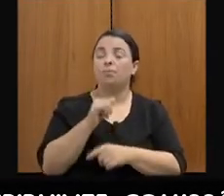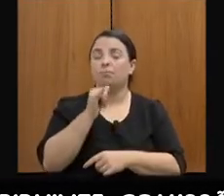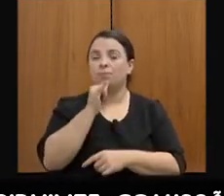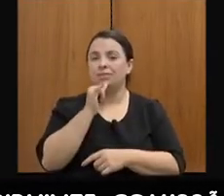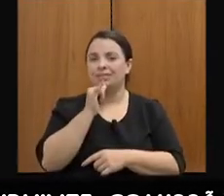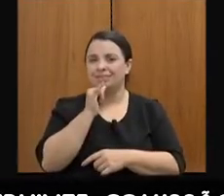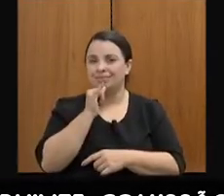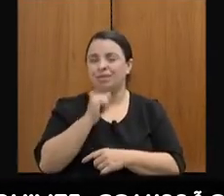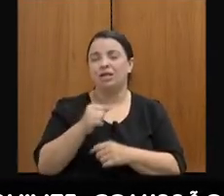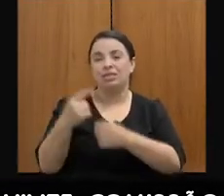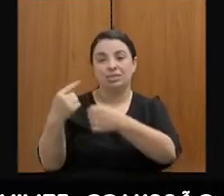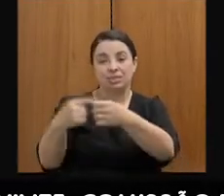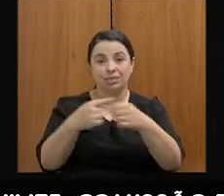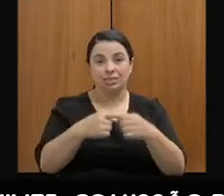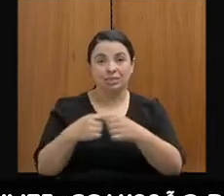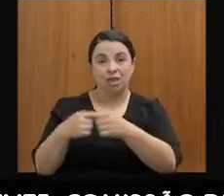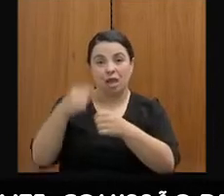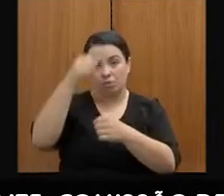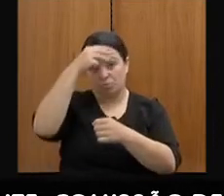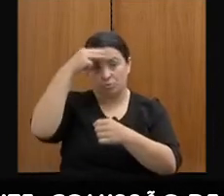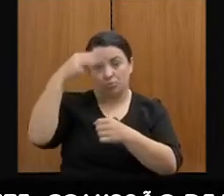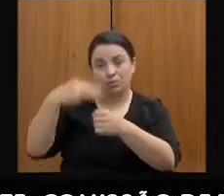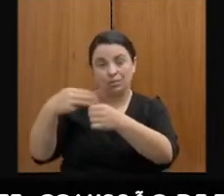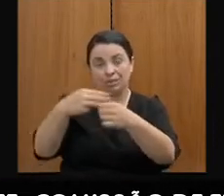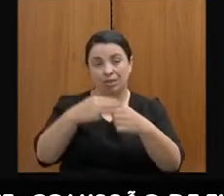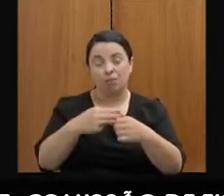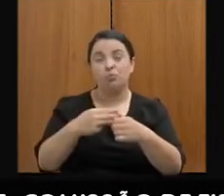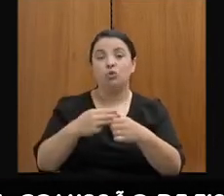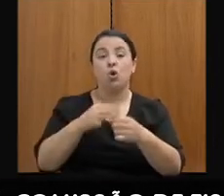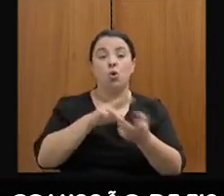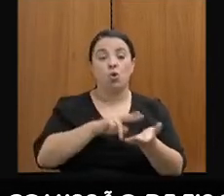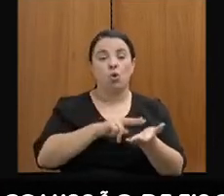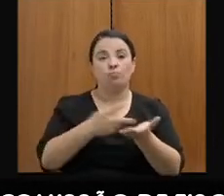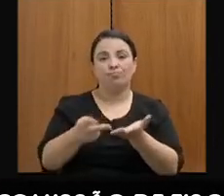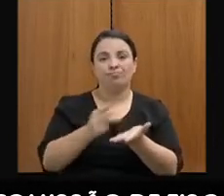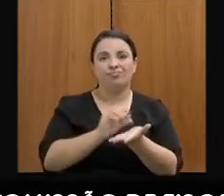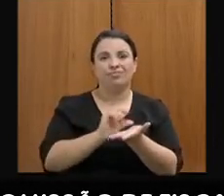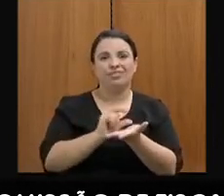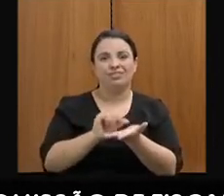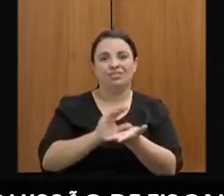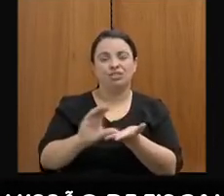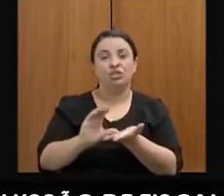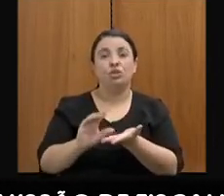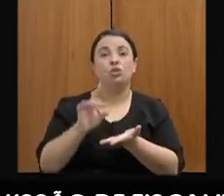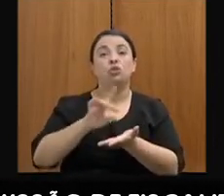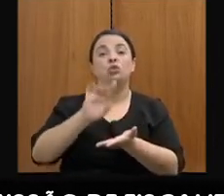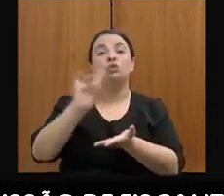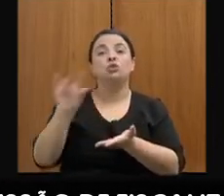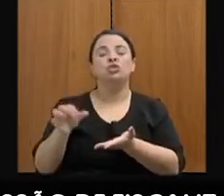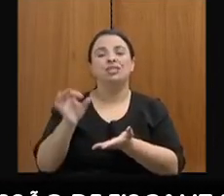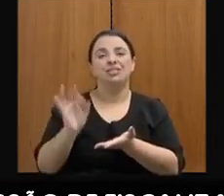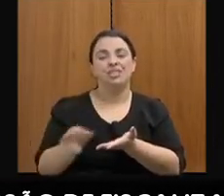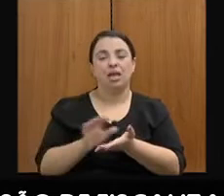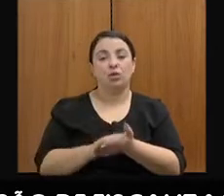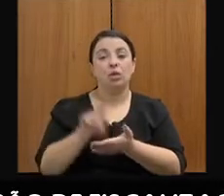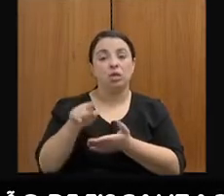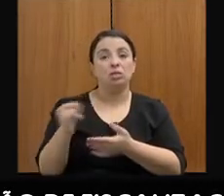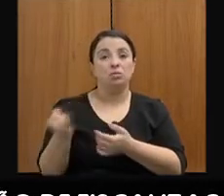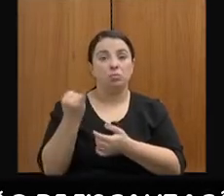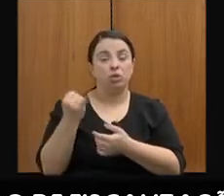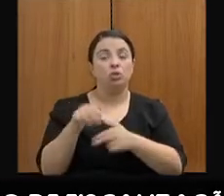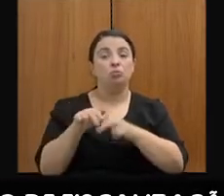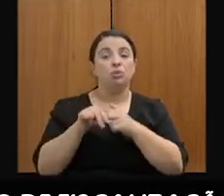em dia. Isso é importante demais, presidente. Por quê? Porque é lá, secretário Gustavo, é lá no